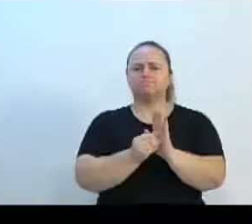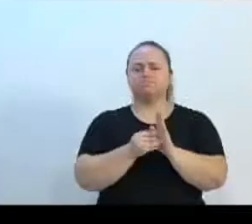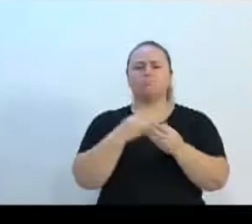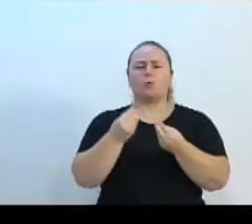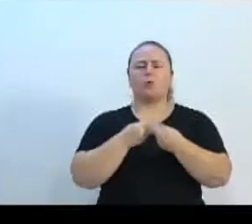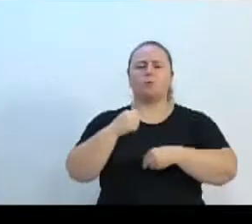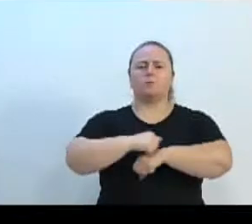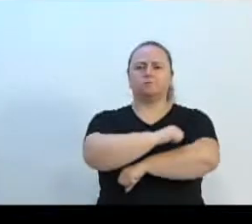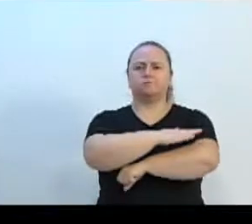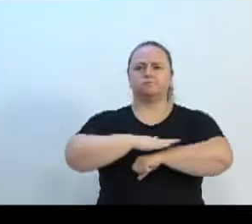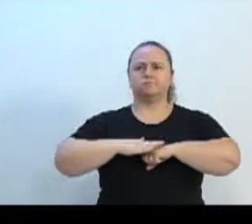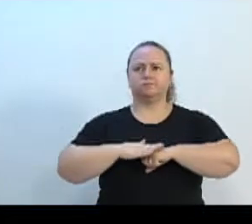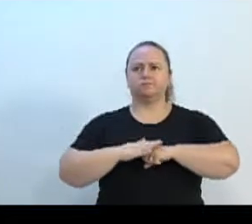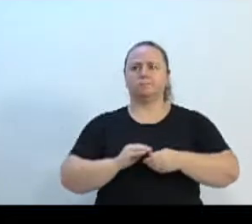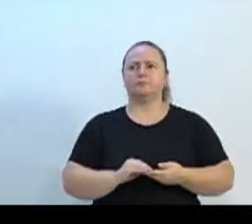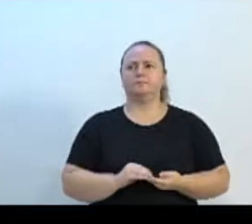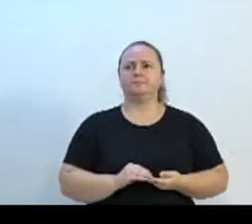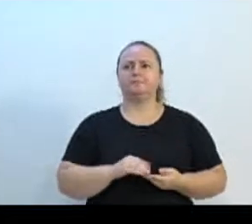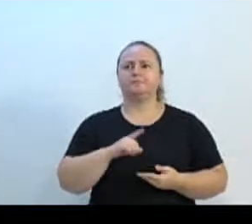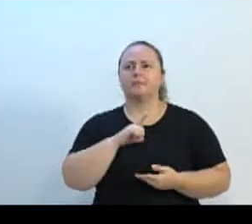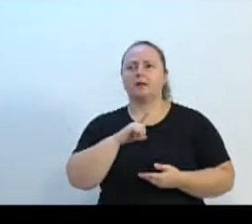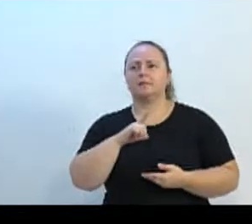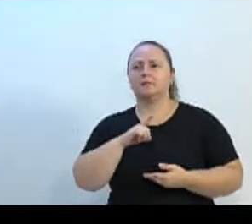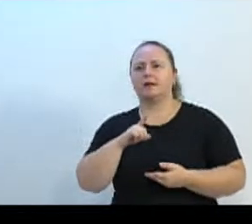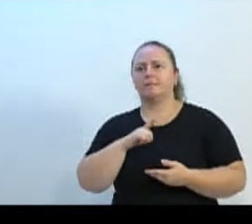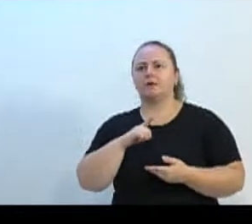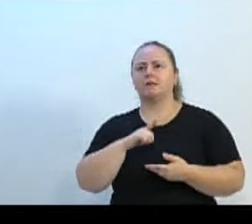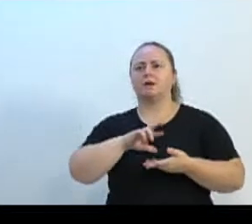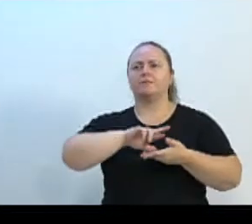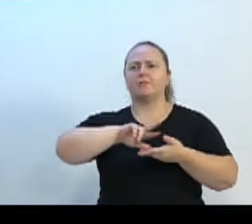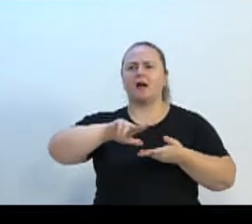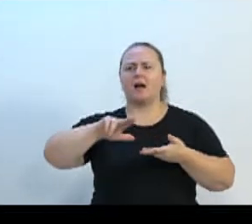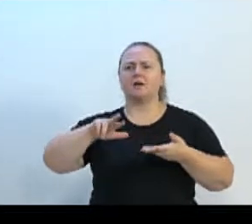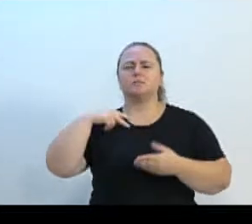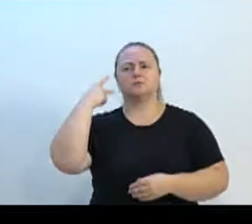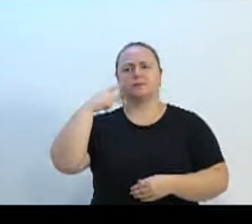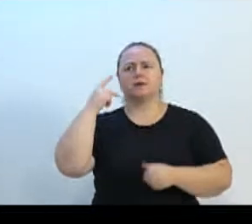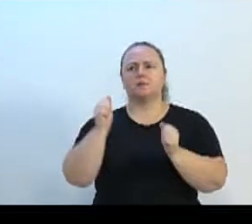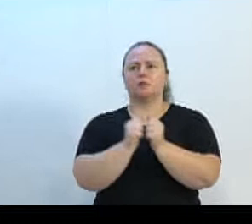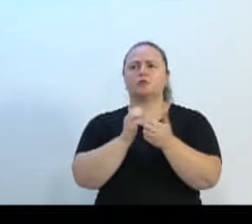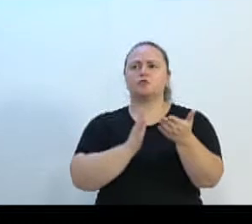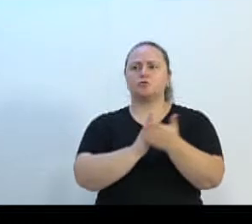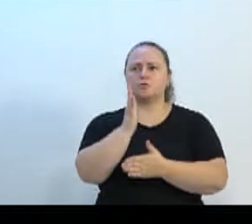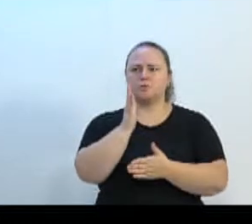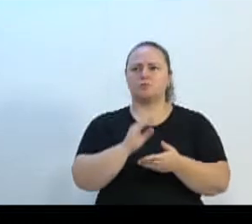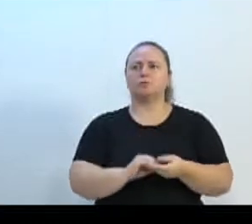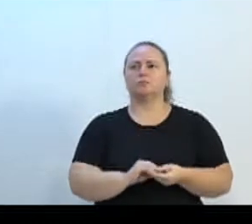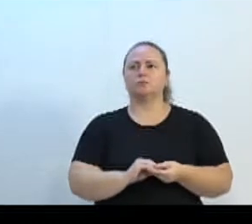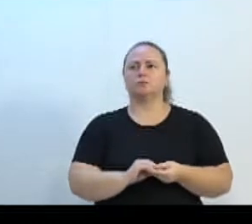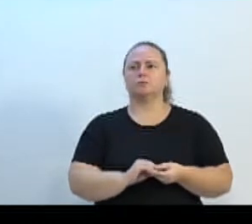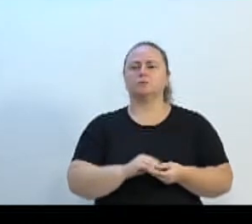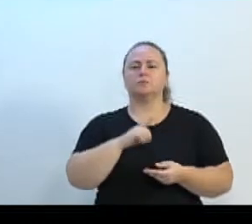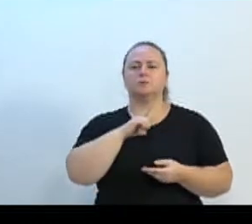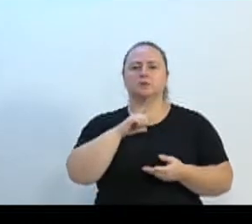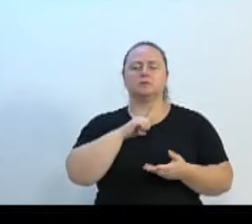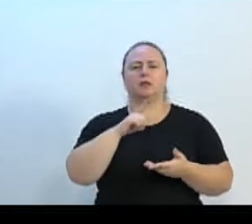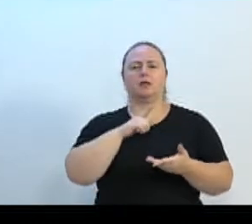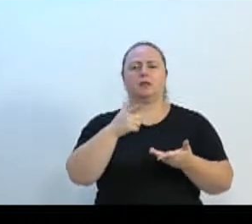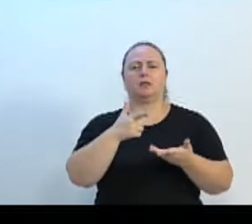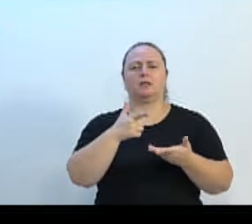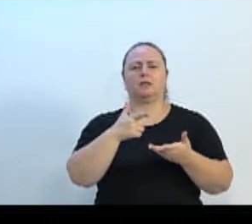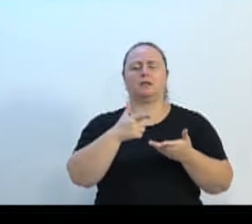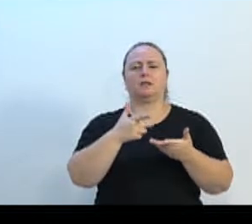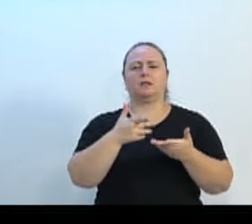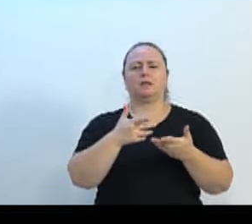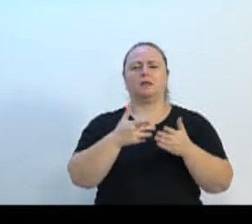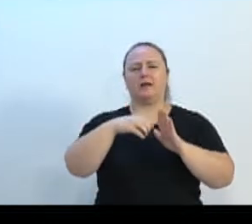sequência também, boa parte dos vereadores também aprovaram. Outra foto ali, aprovada das emendas destinadas aos recursos do orçamento de 2018 para